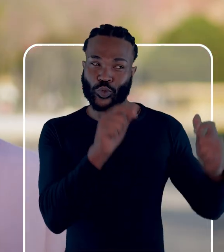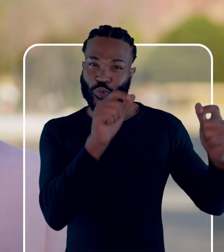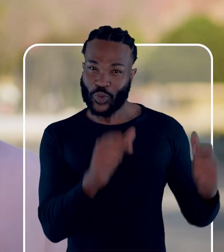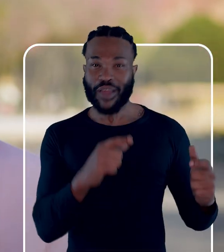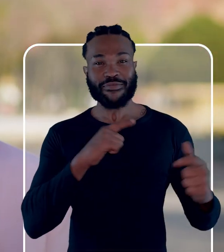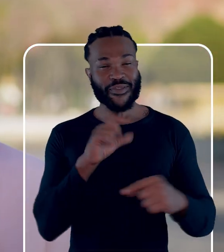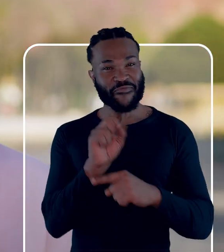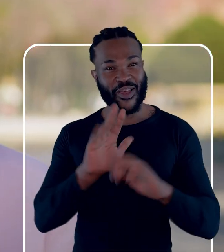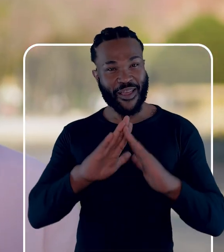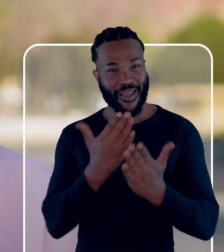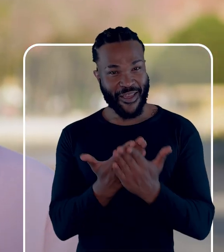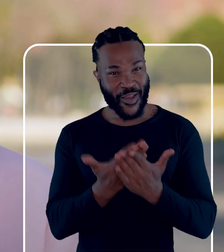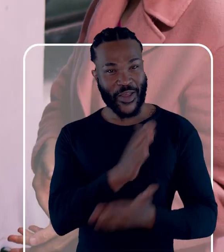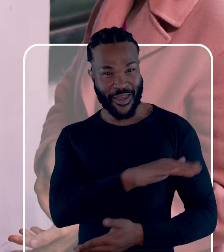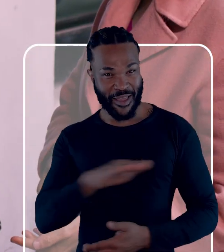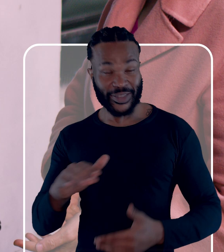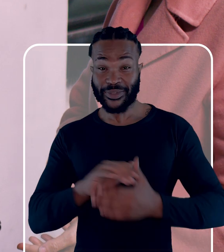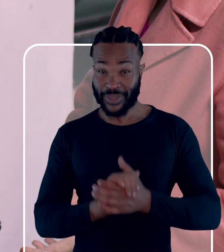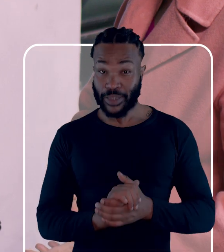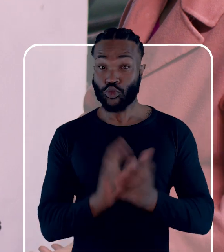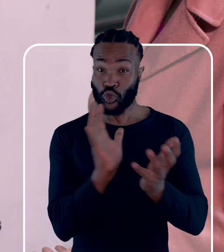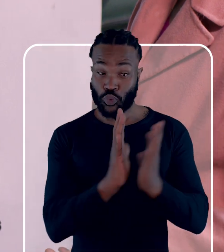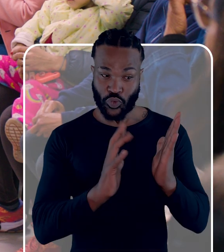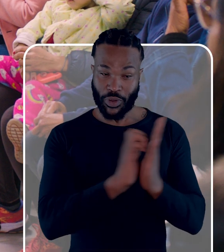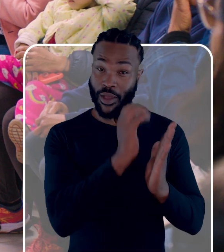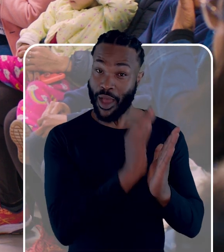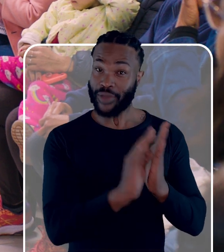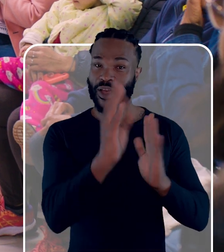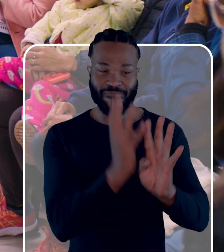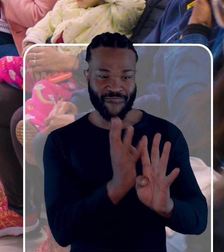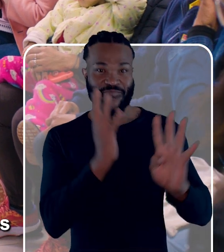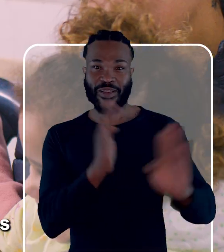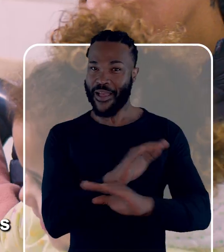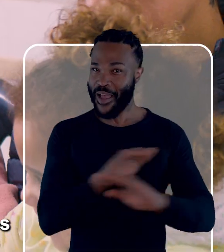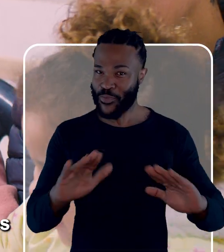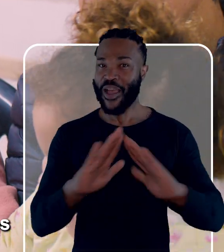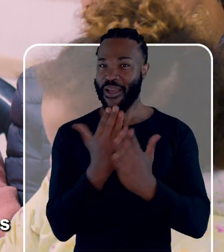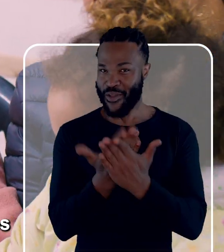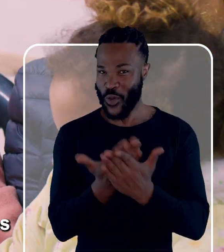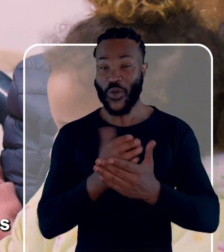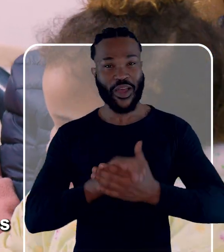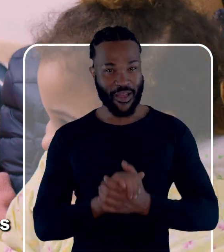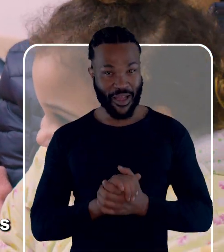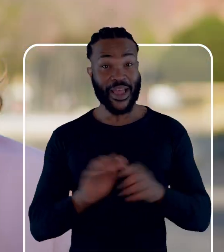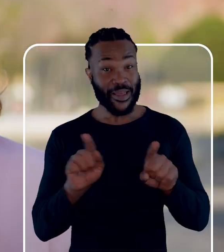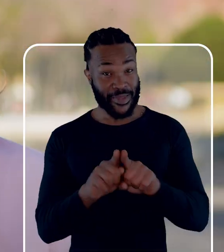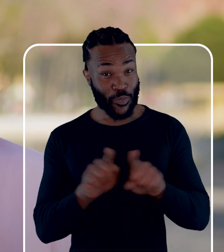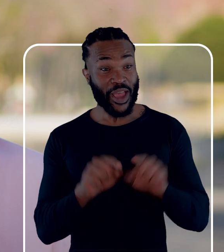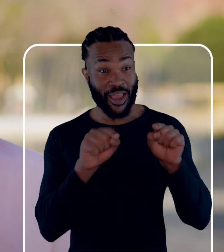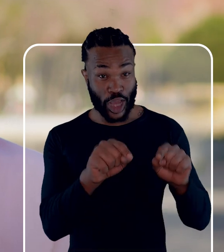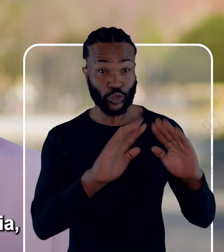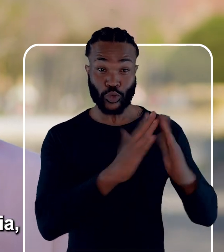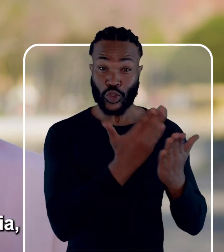em lugares que tenham vaga para as crianças. Vamos fazer mutirão de cadastros para diminuir até zerar a vila de vagas nas creches. E